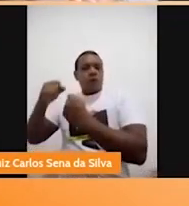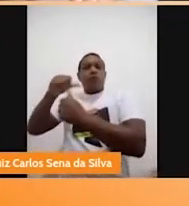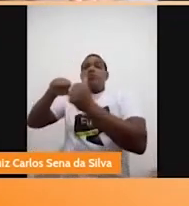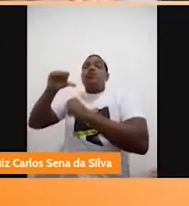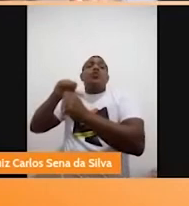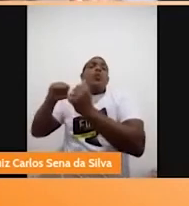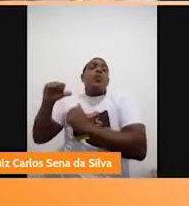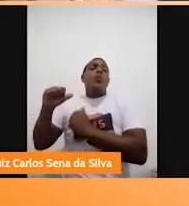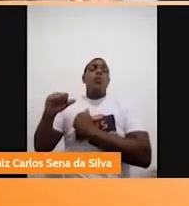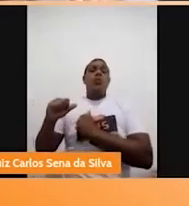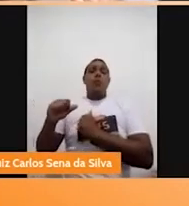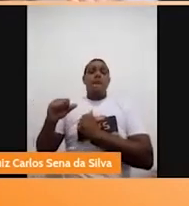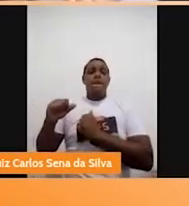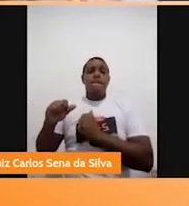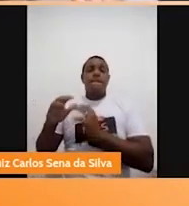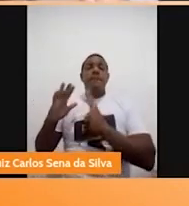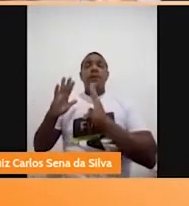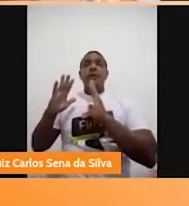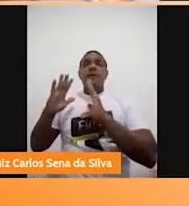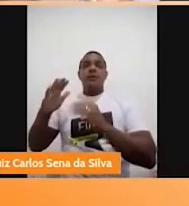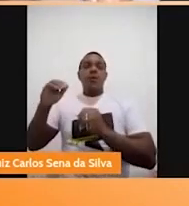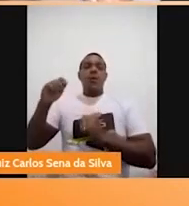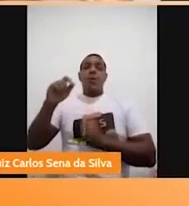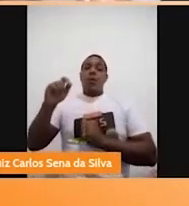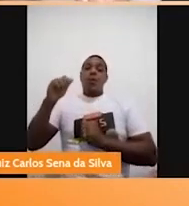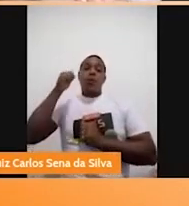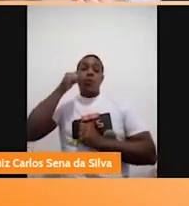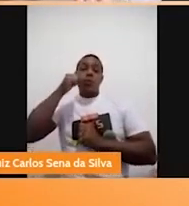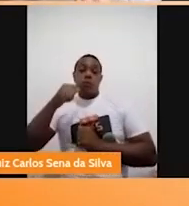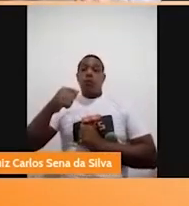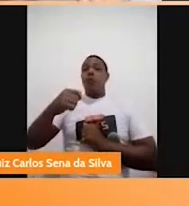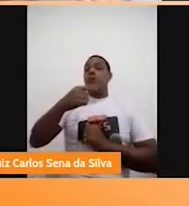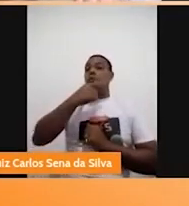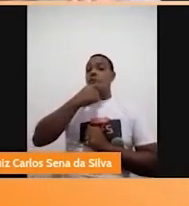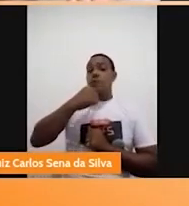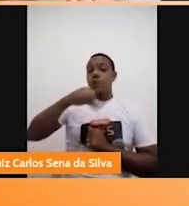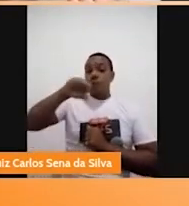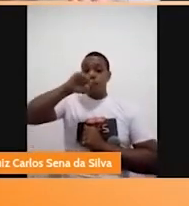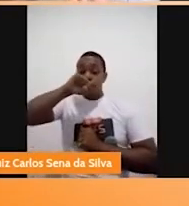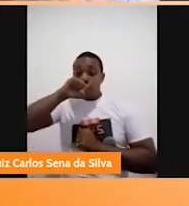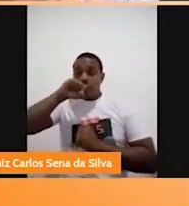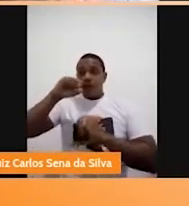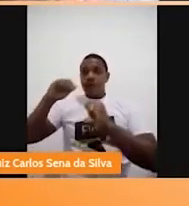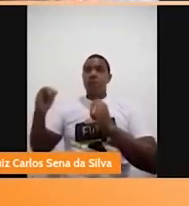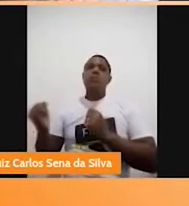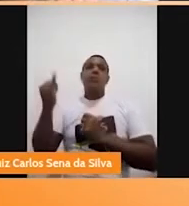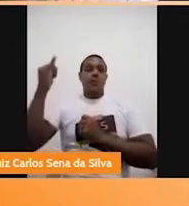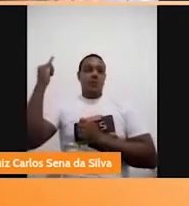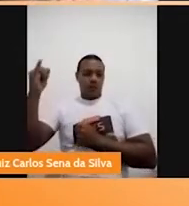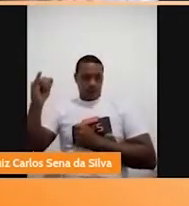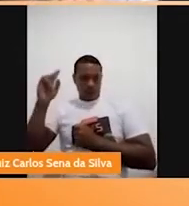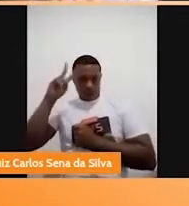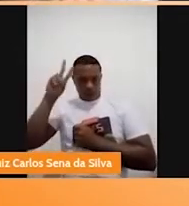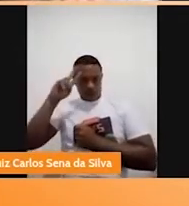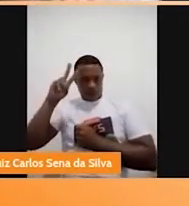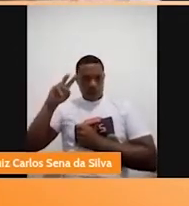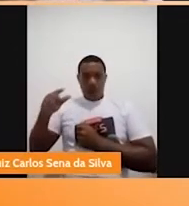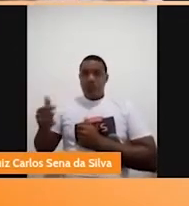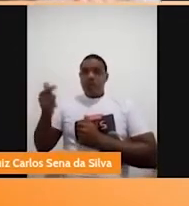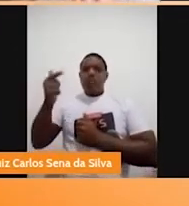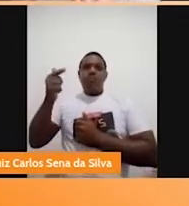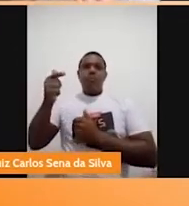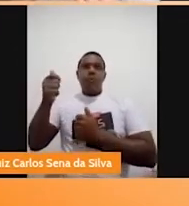nessa história, né? Há muitas mensagens. Primeiro, não existe um padrão, e não pode existir um padrão de heroína nem de herói